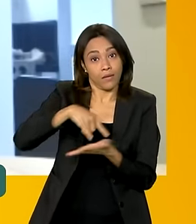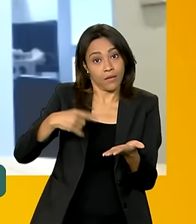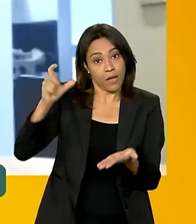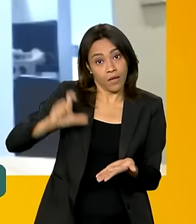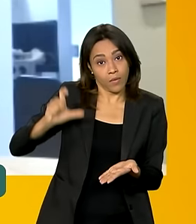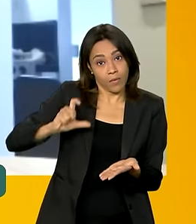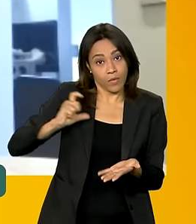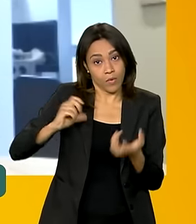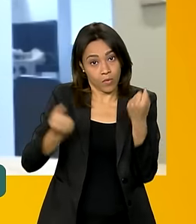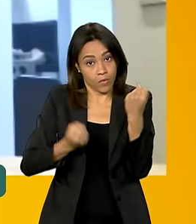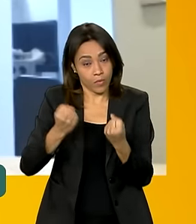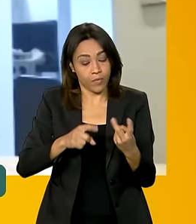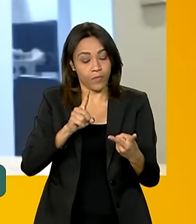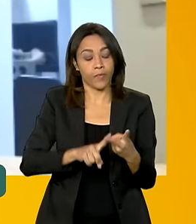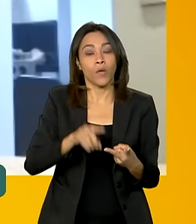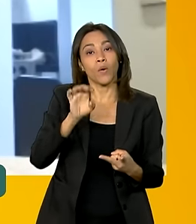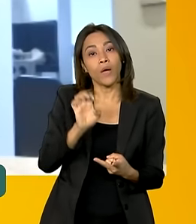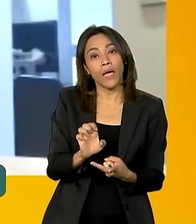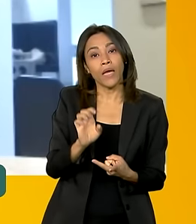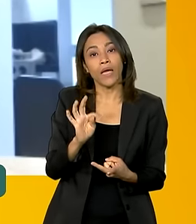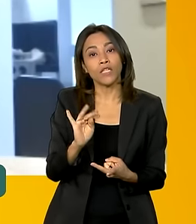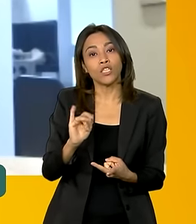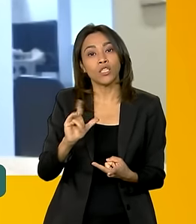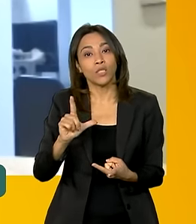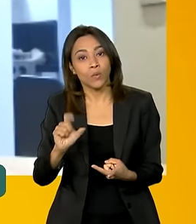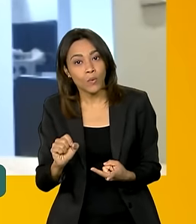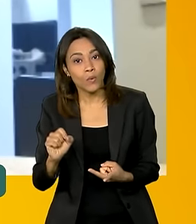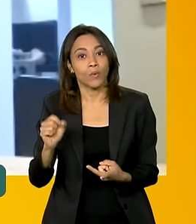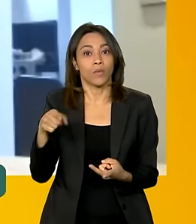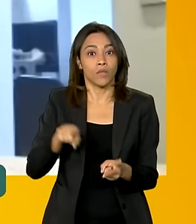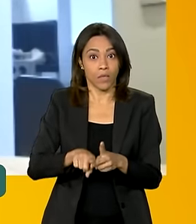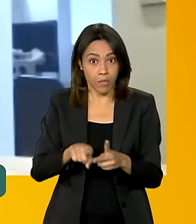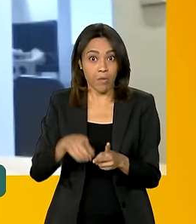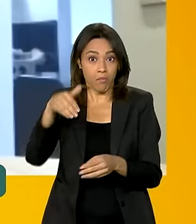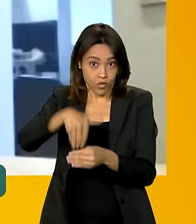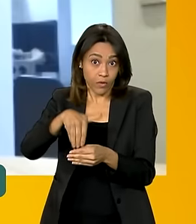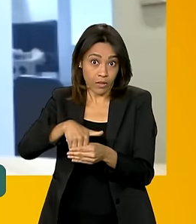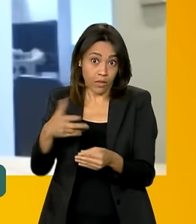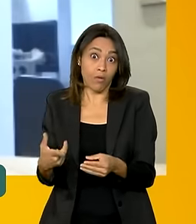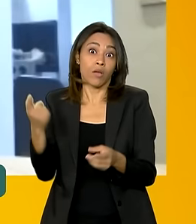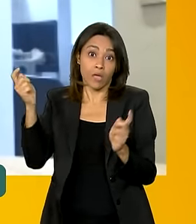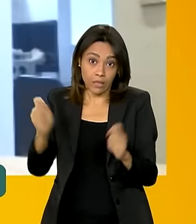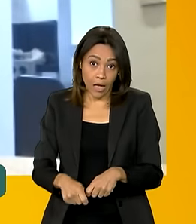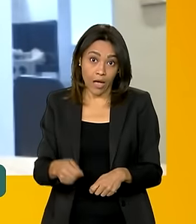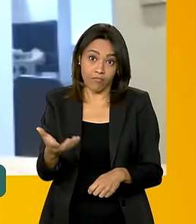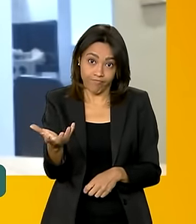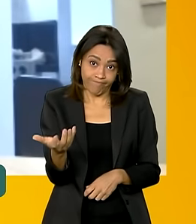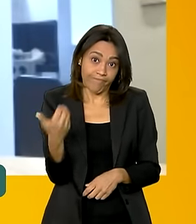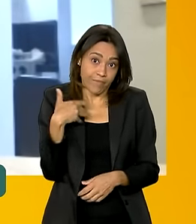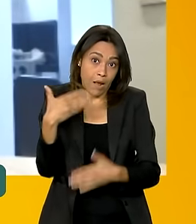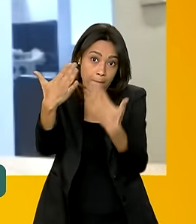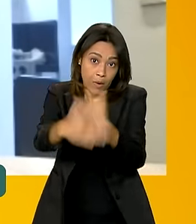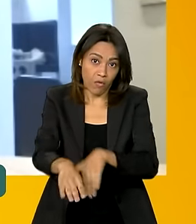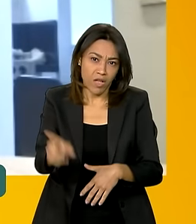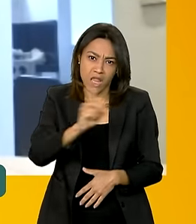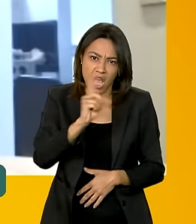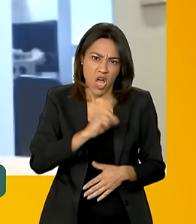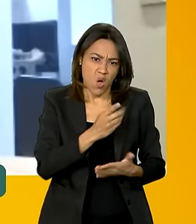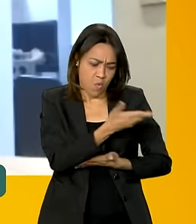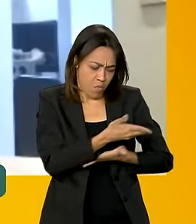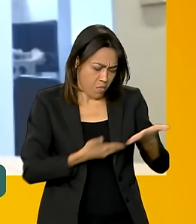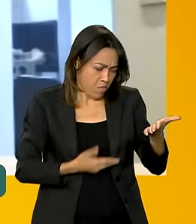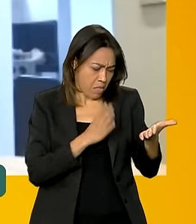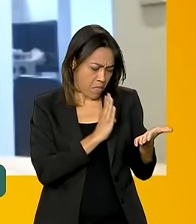motorista digital, o e-título digital, e vai poder fazer o exame. Então, a gente não aceita, não vai aceitar mais boletim de